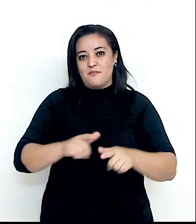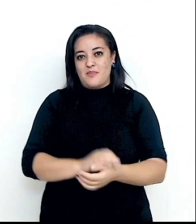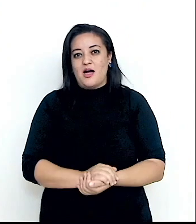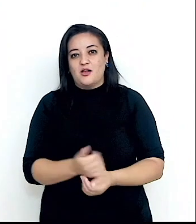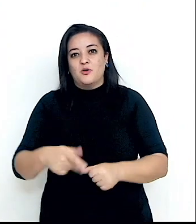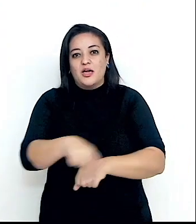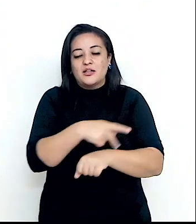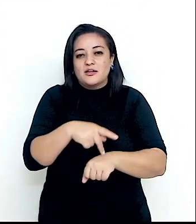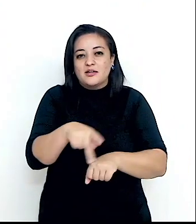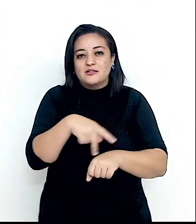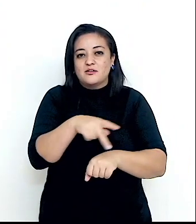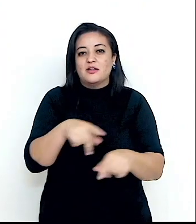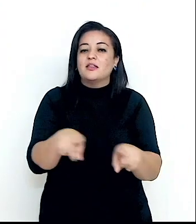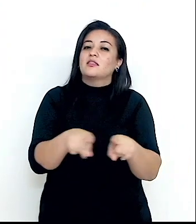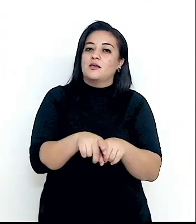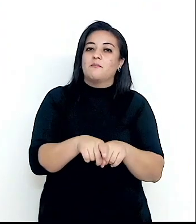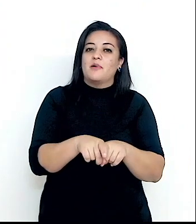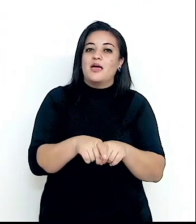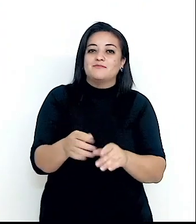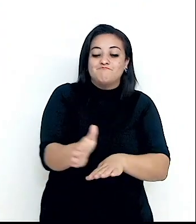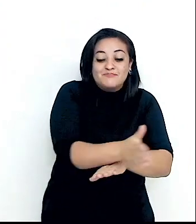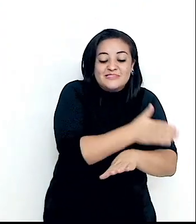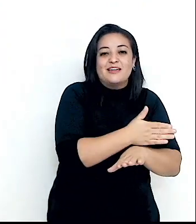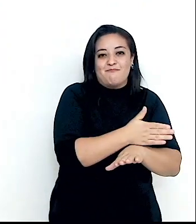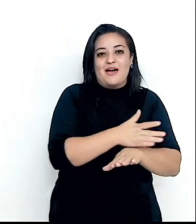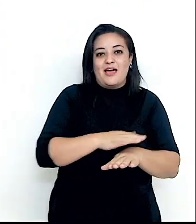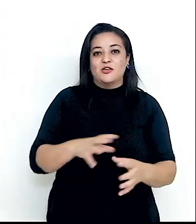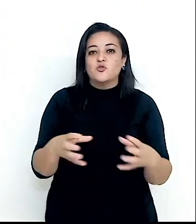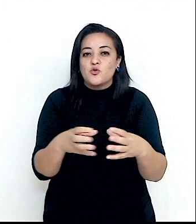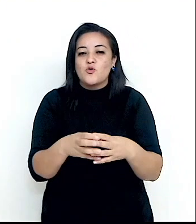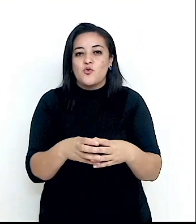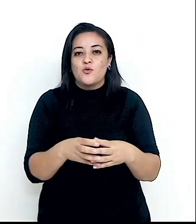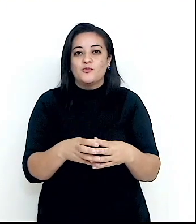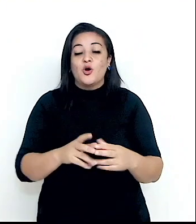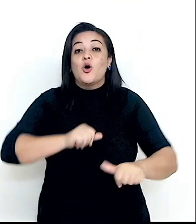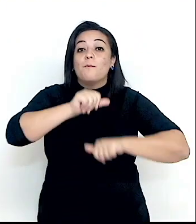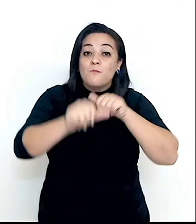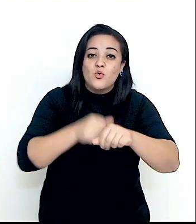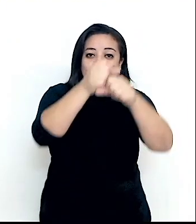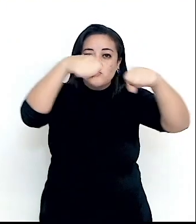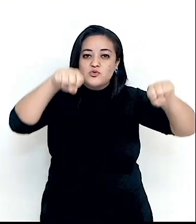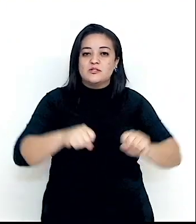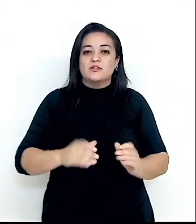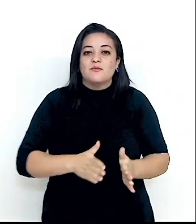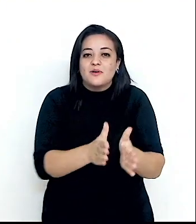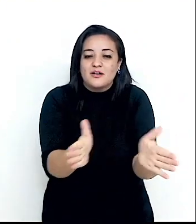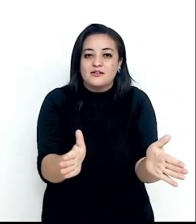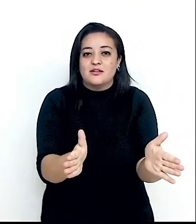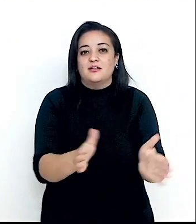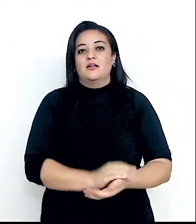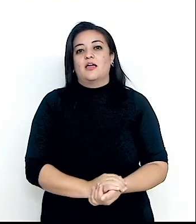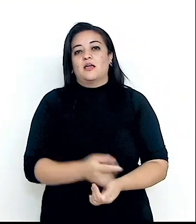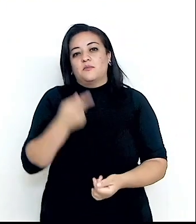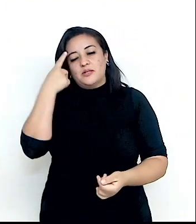internacionalismo e isolacionismo impacta o sistema multilateral em termos